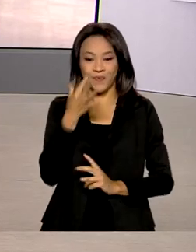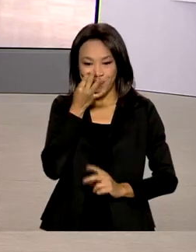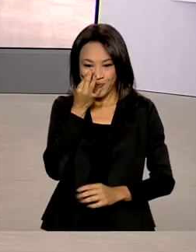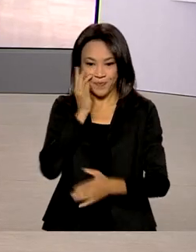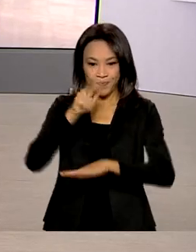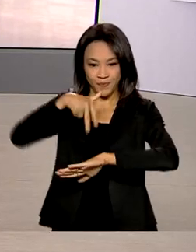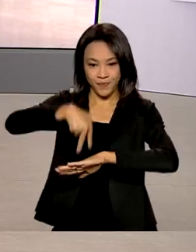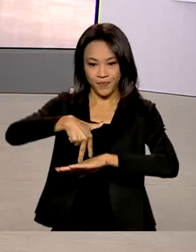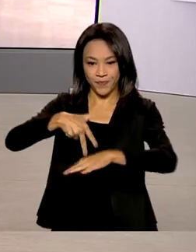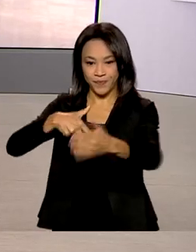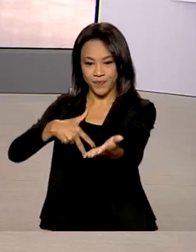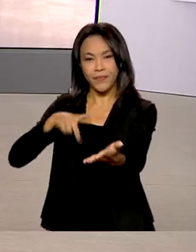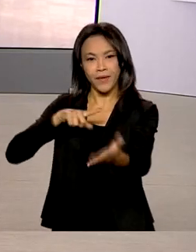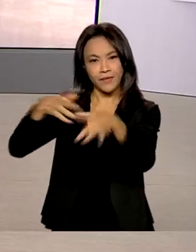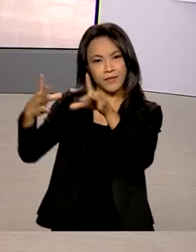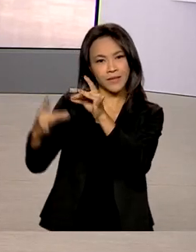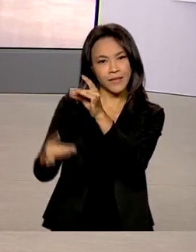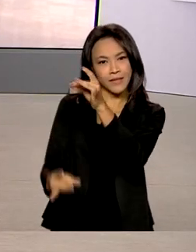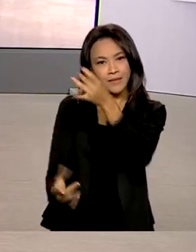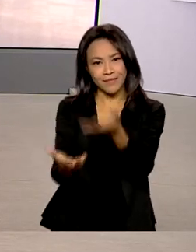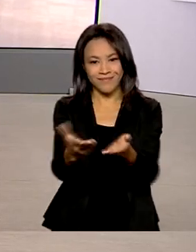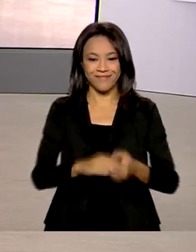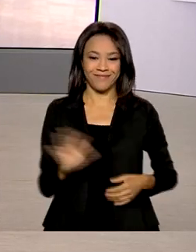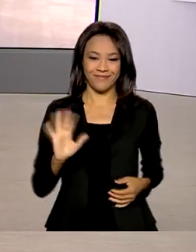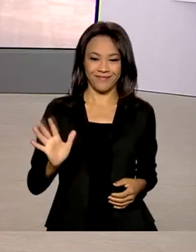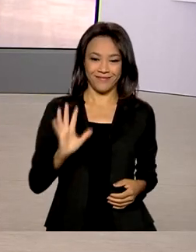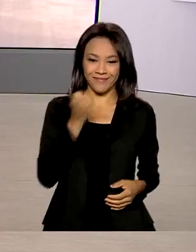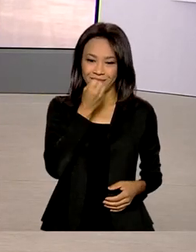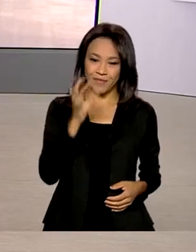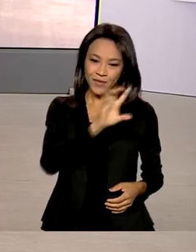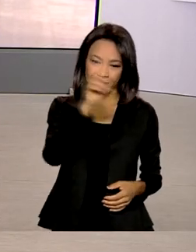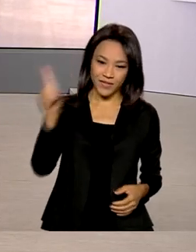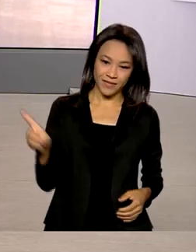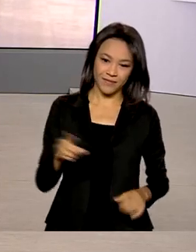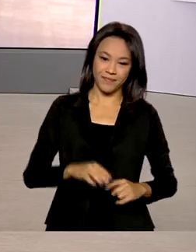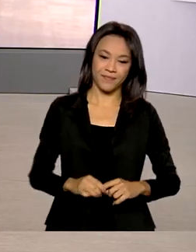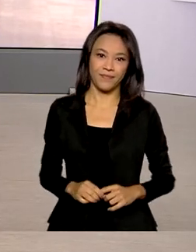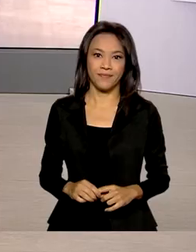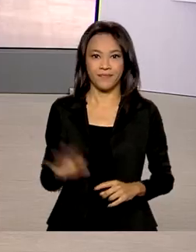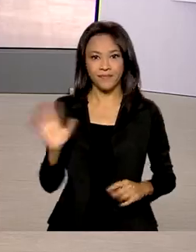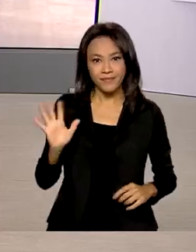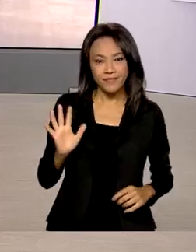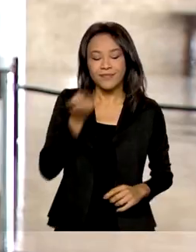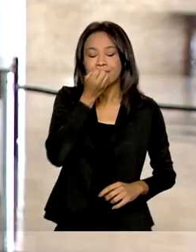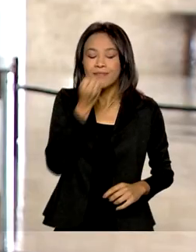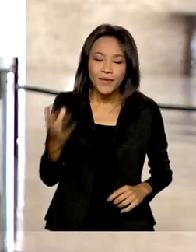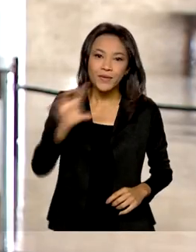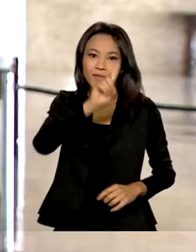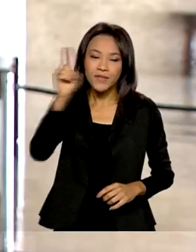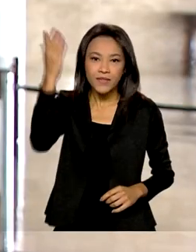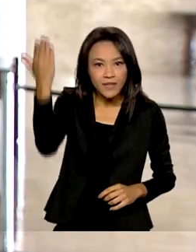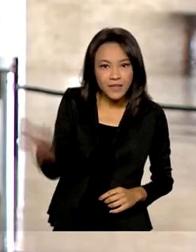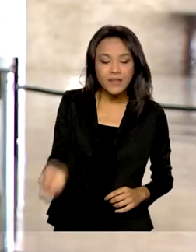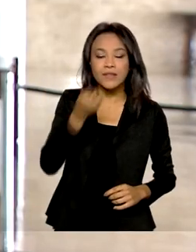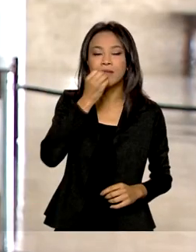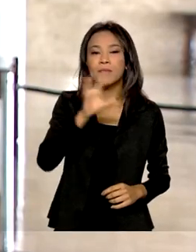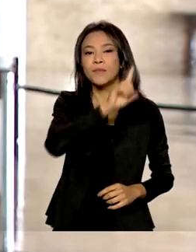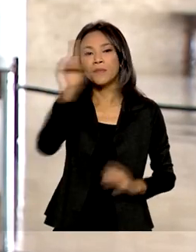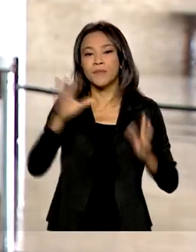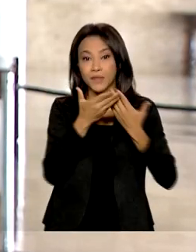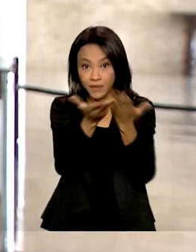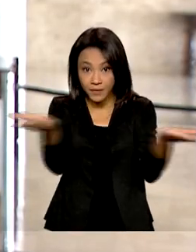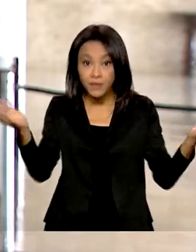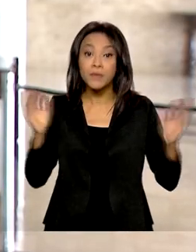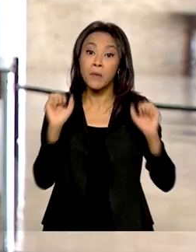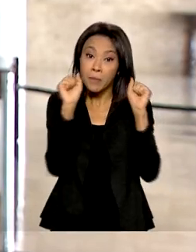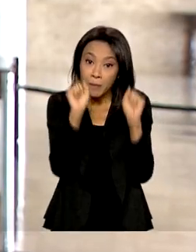o repórter Glauco de Queiroz tem os detalhes pra gente. Oi Glauco, bom dia! Olá Renata, bom dia pra você e bom dia a todos. Olha,